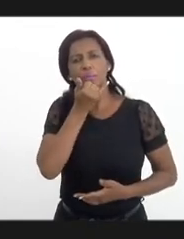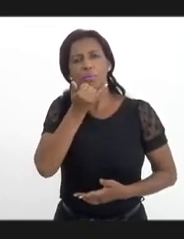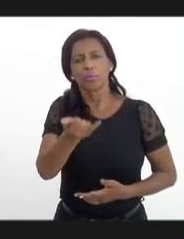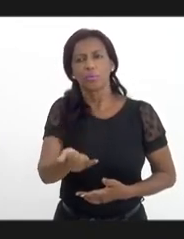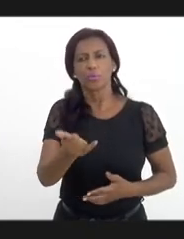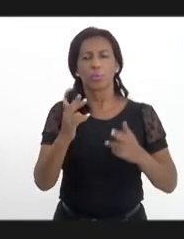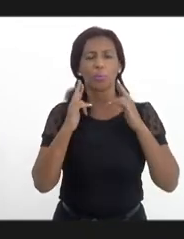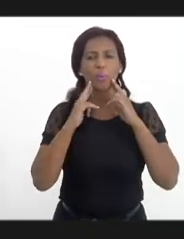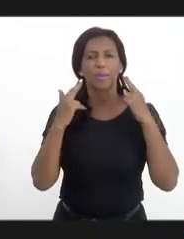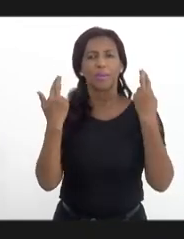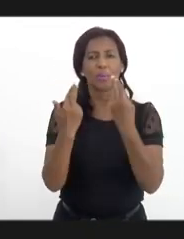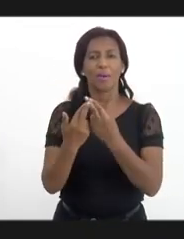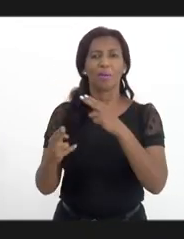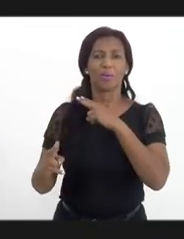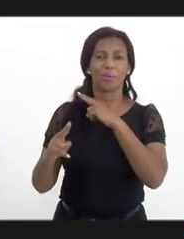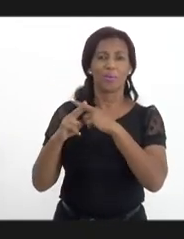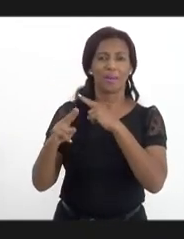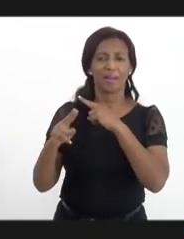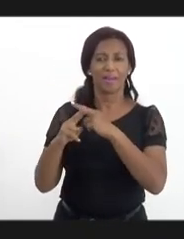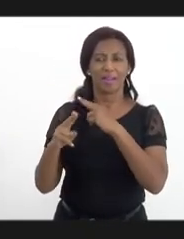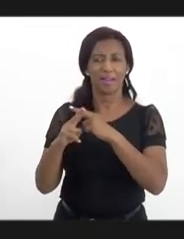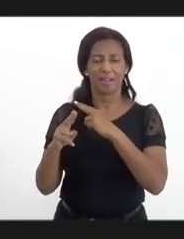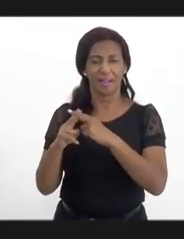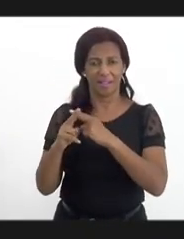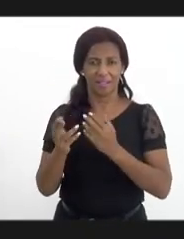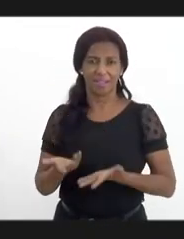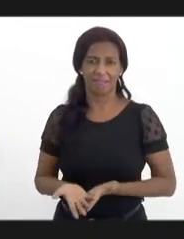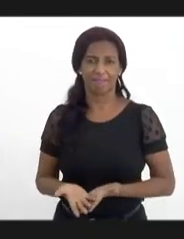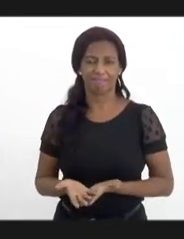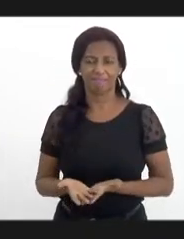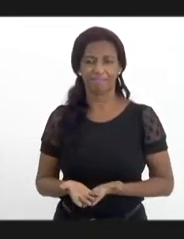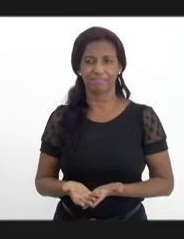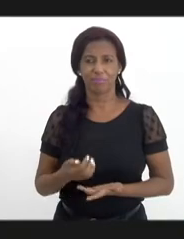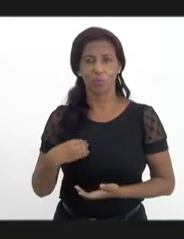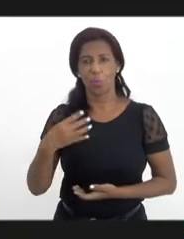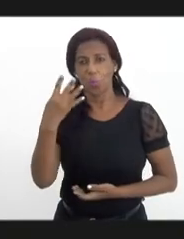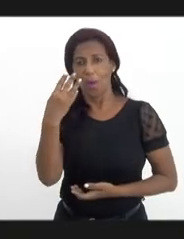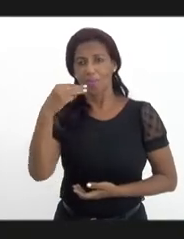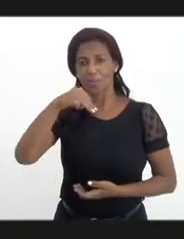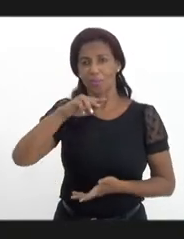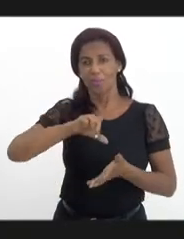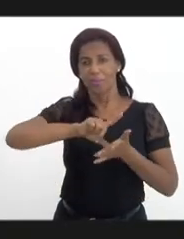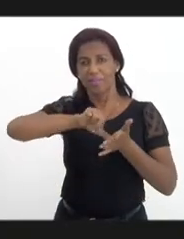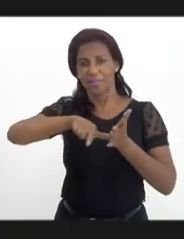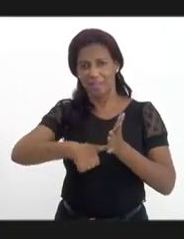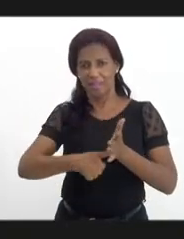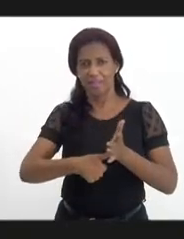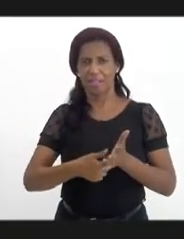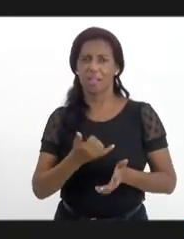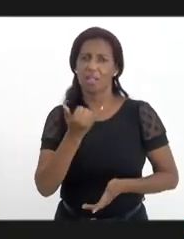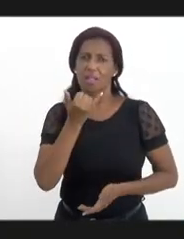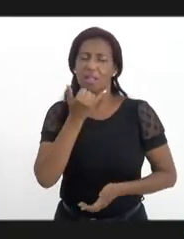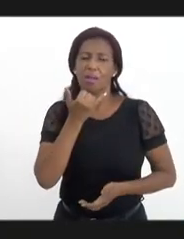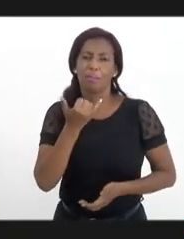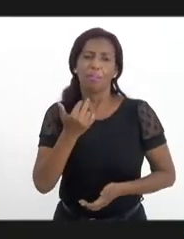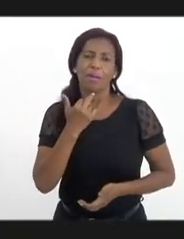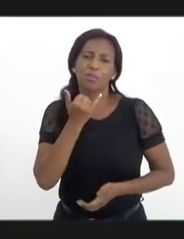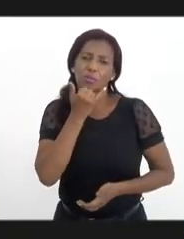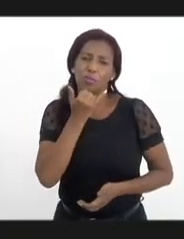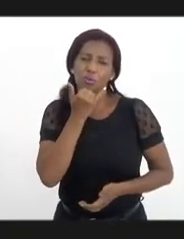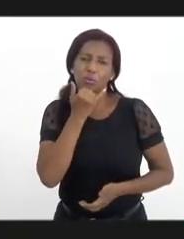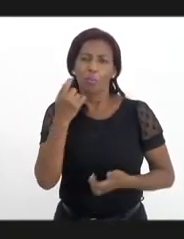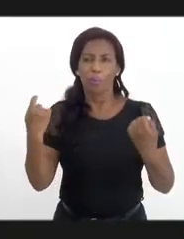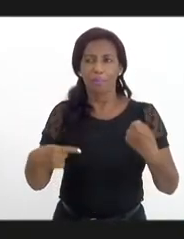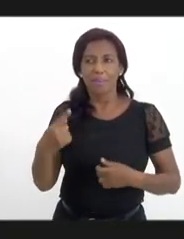agora tenho uma reunião com a Caixa Econômica Federal, na verdade, estou quatro minutos atrasado, mas não podia deixar de ouvir o doutor Hugo